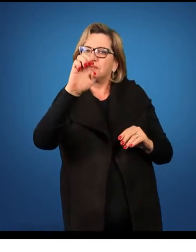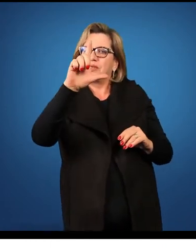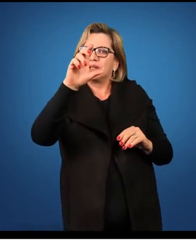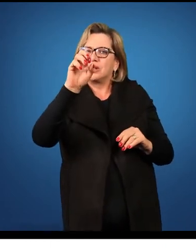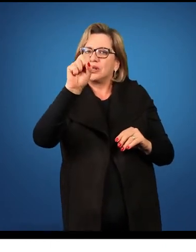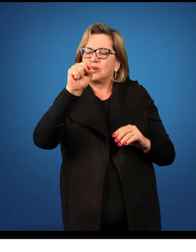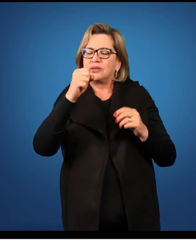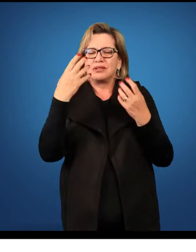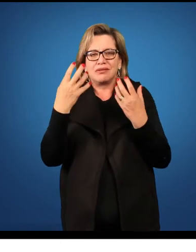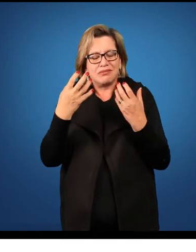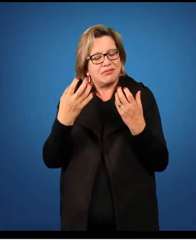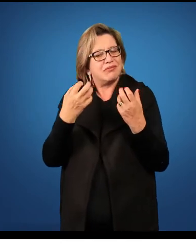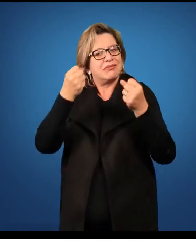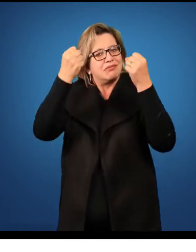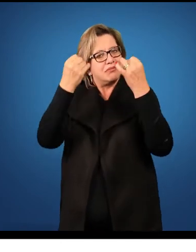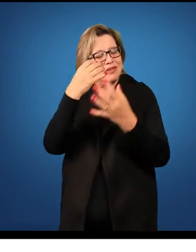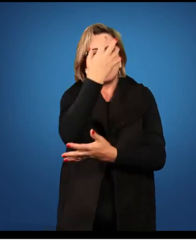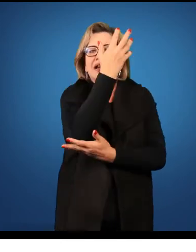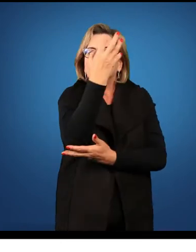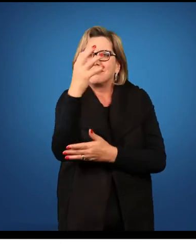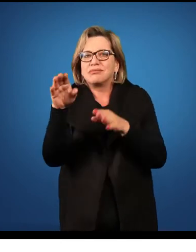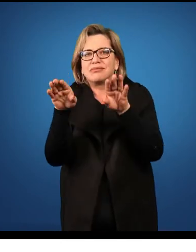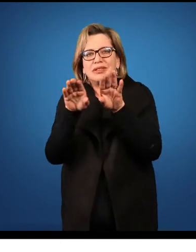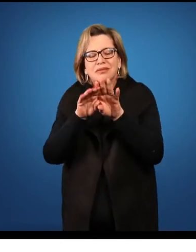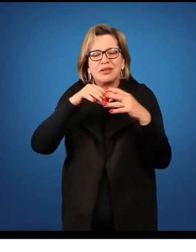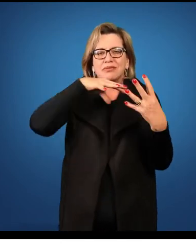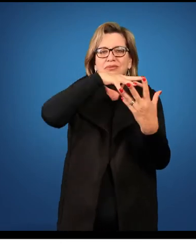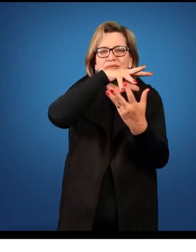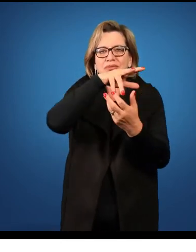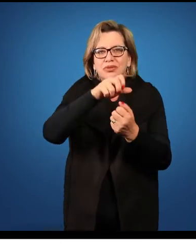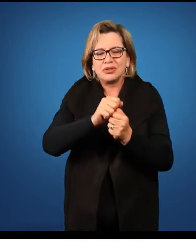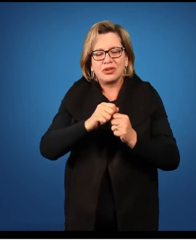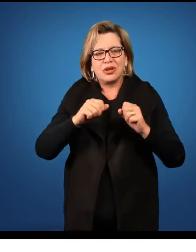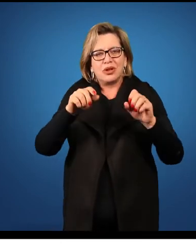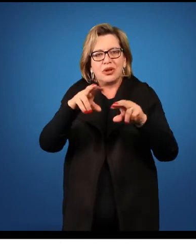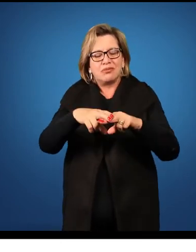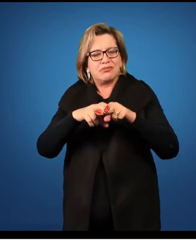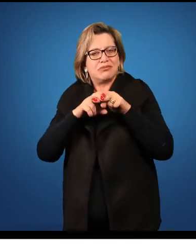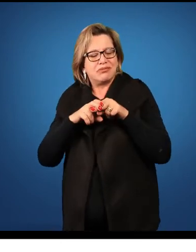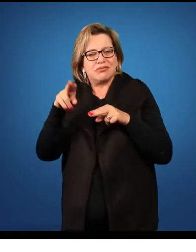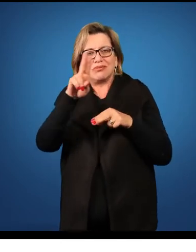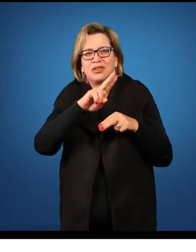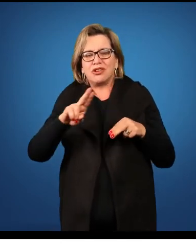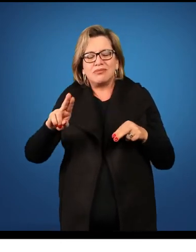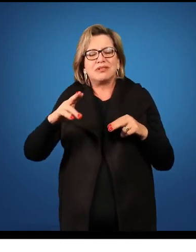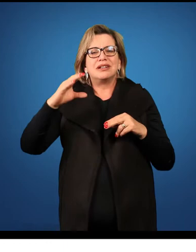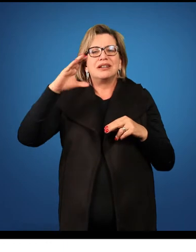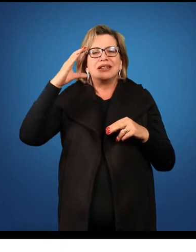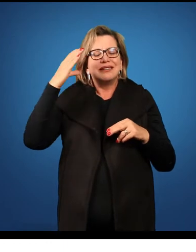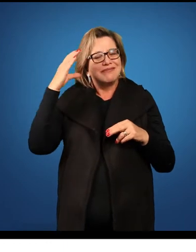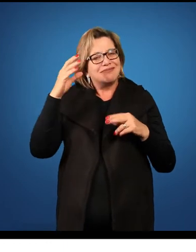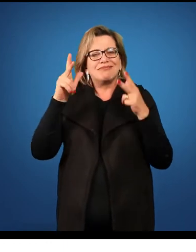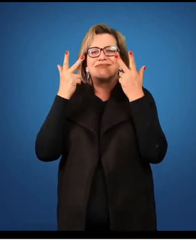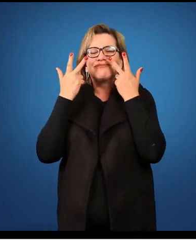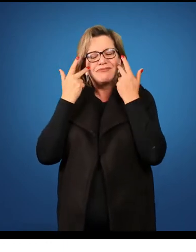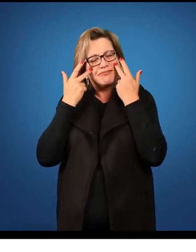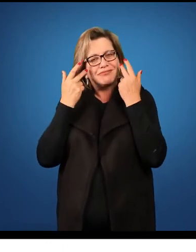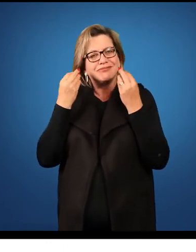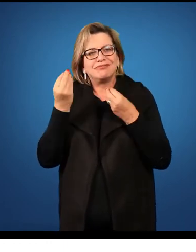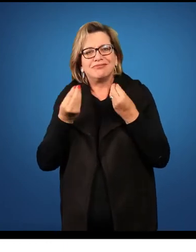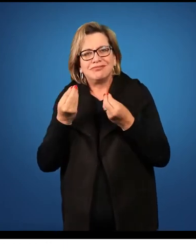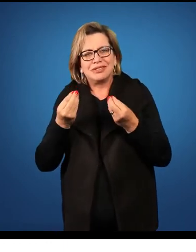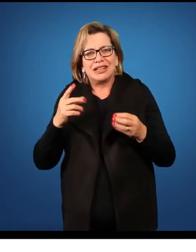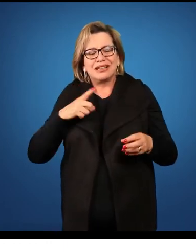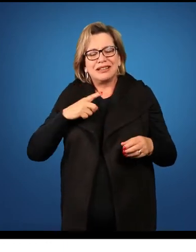natureza, o universo. Por isso, muitas vezes, nós denominamos de ciências naturais. Então, nesse caso, nós temos a disciplina de ciências